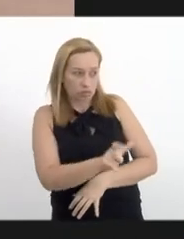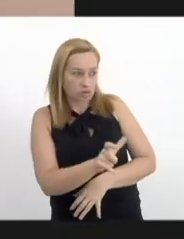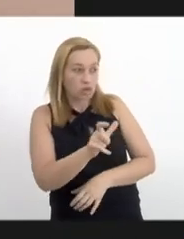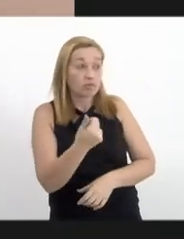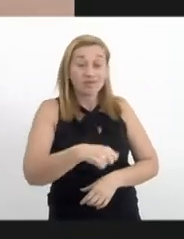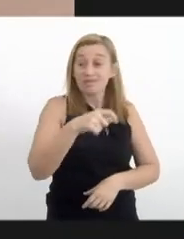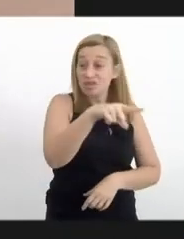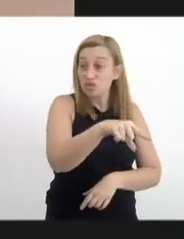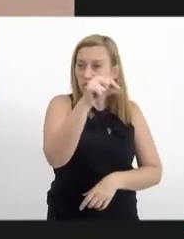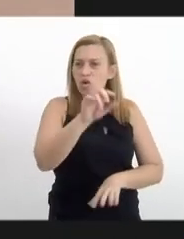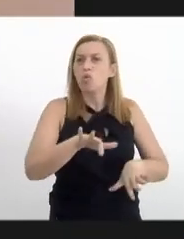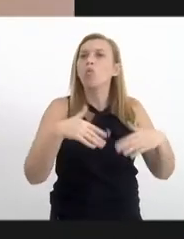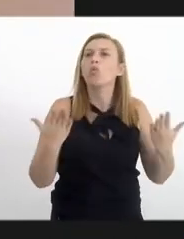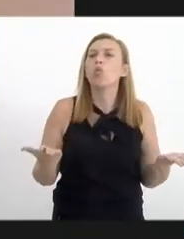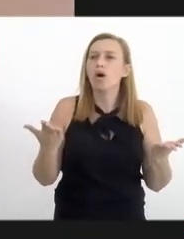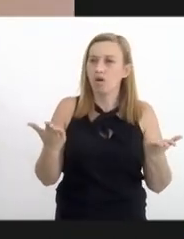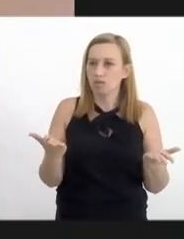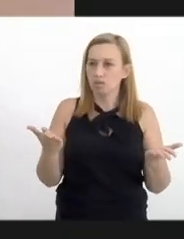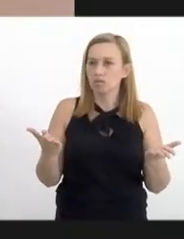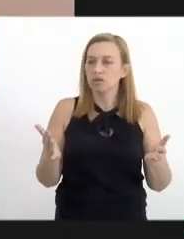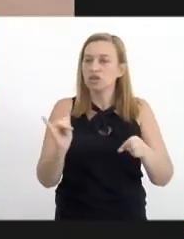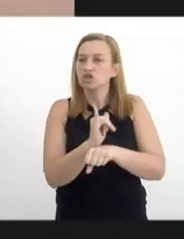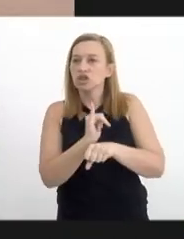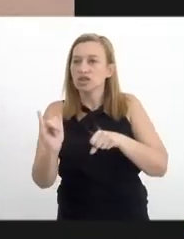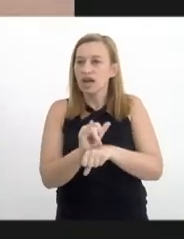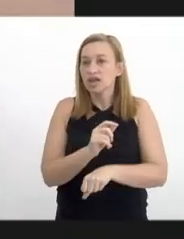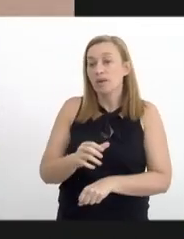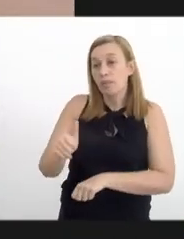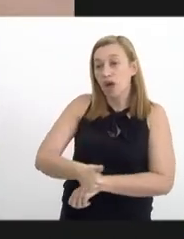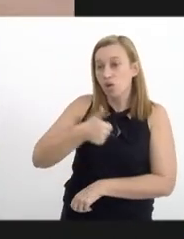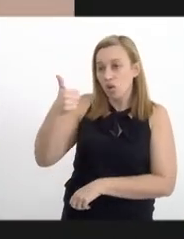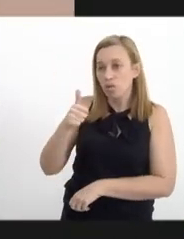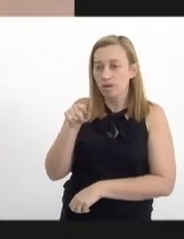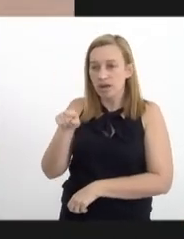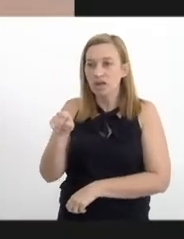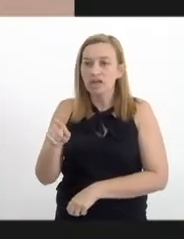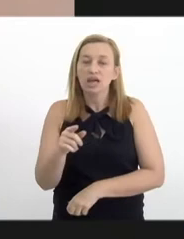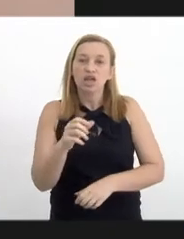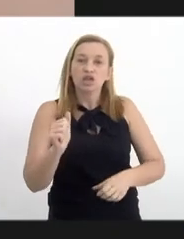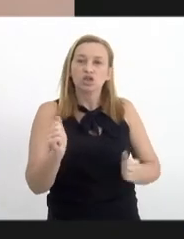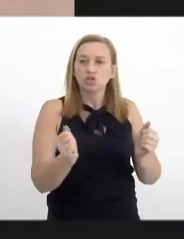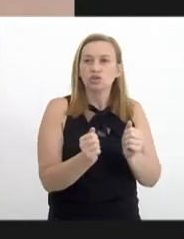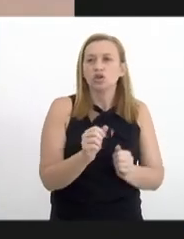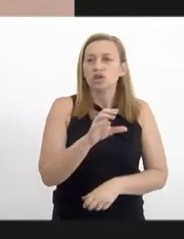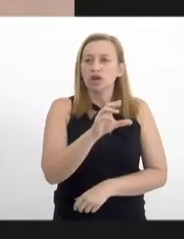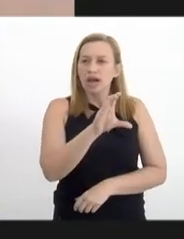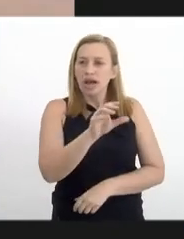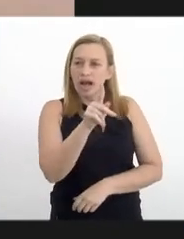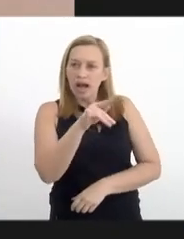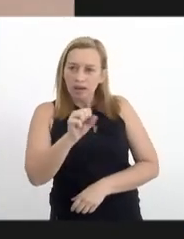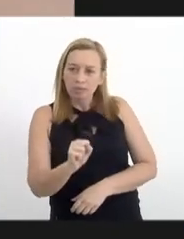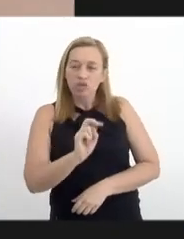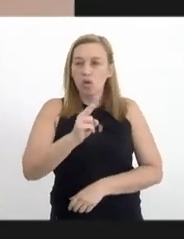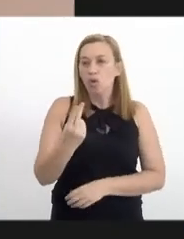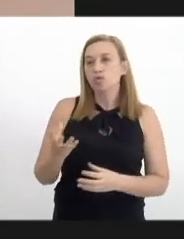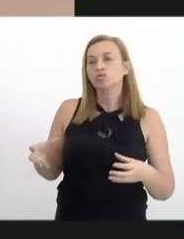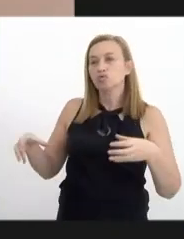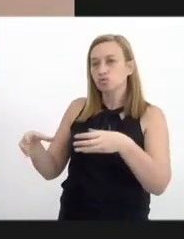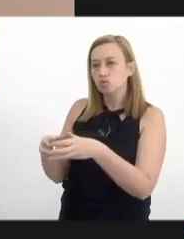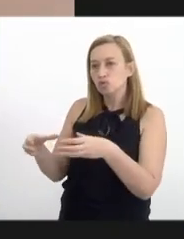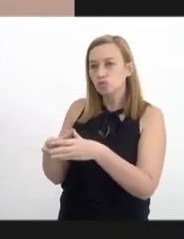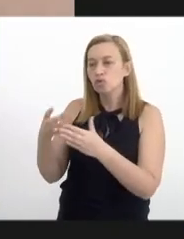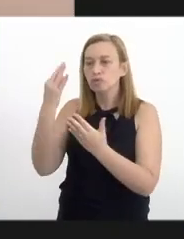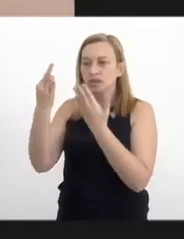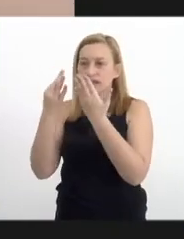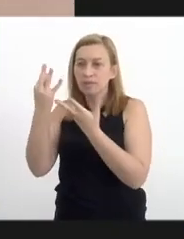escolher qual é o mecanismo que funciona melhor para ele, se ele fica melhor no CAPS, se ele fica melhor na comunidade terapêutica, enfim, se é uma